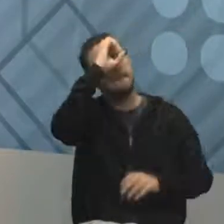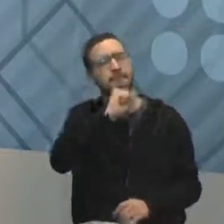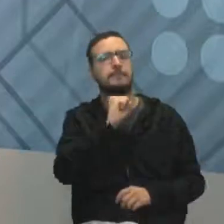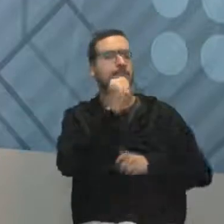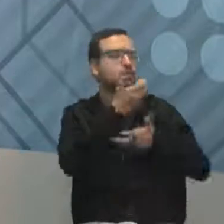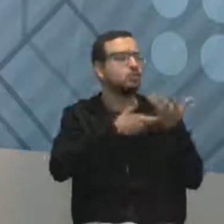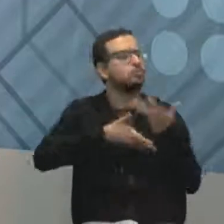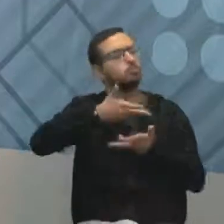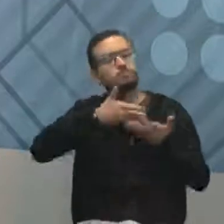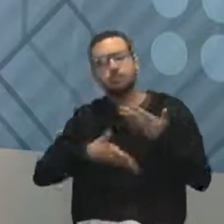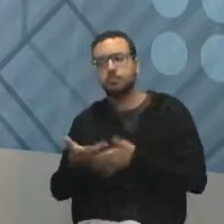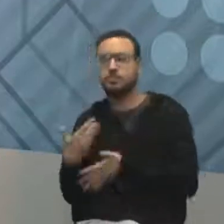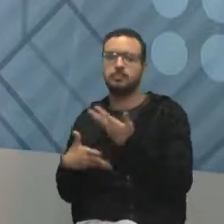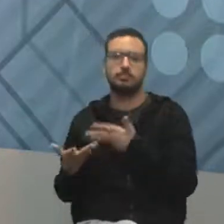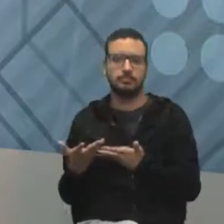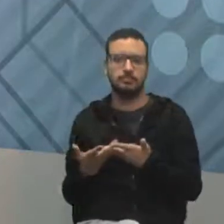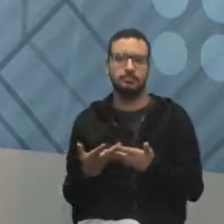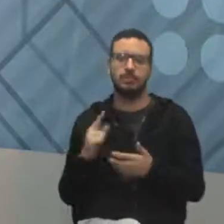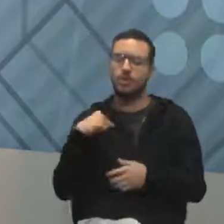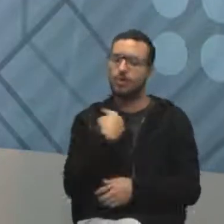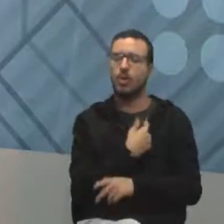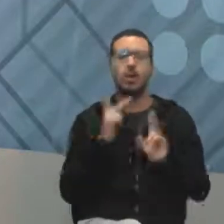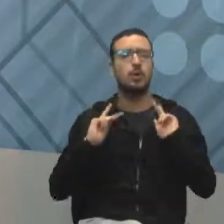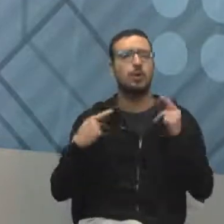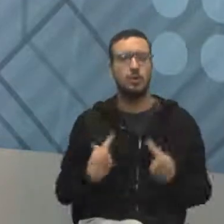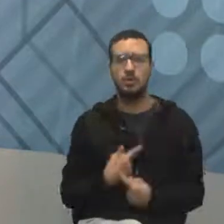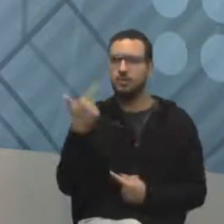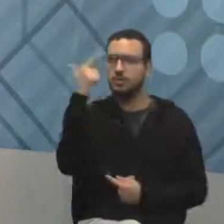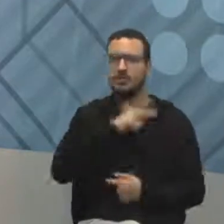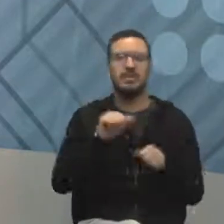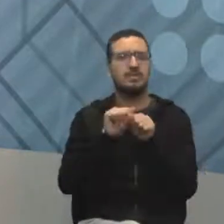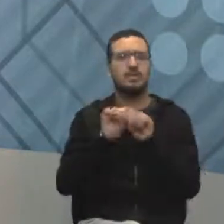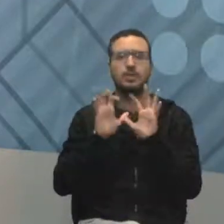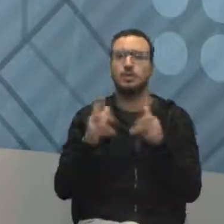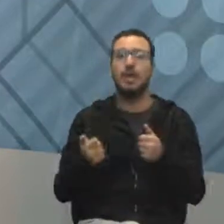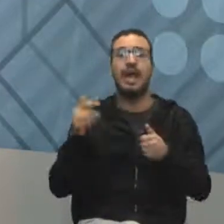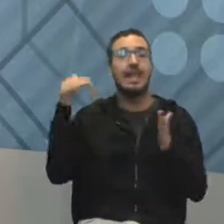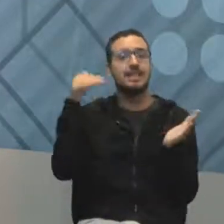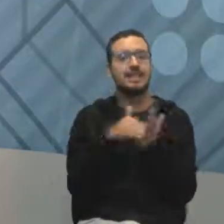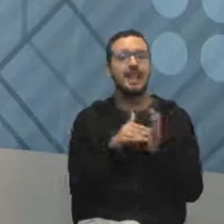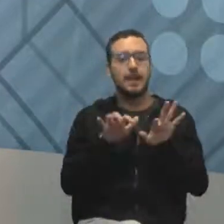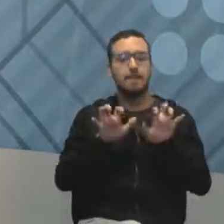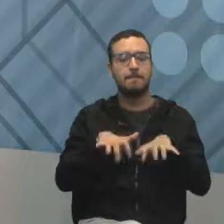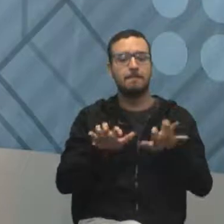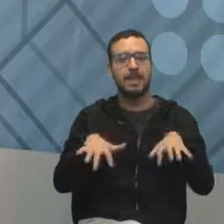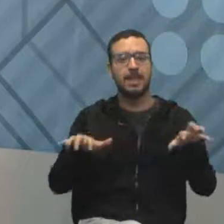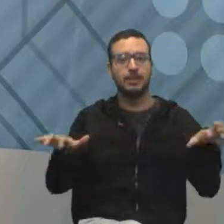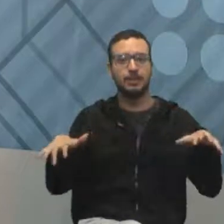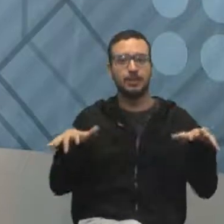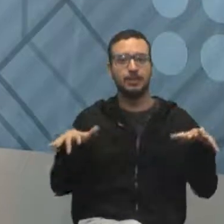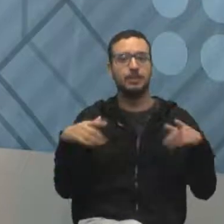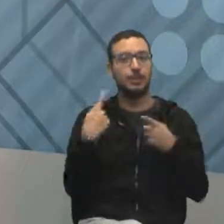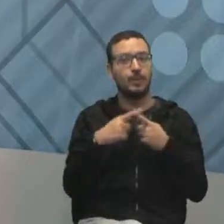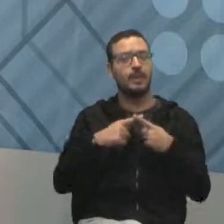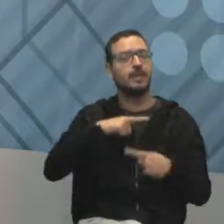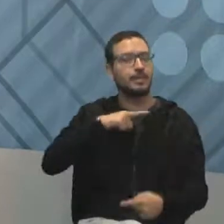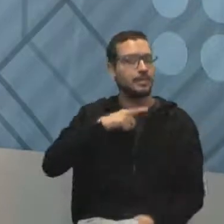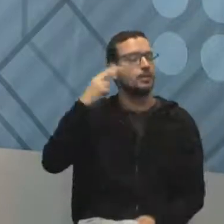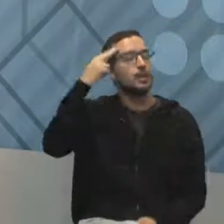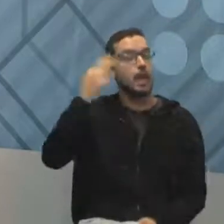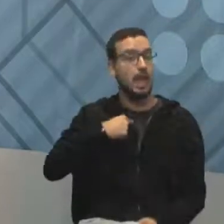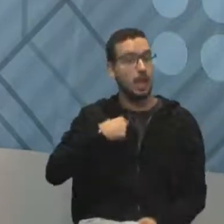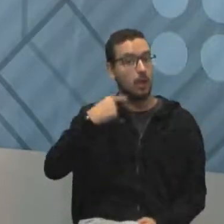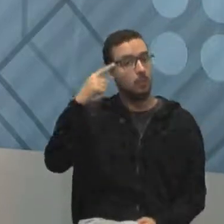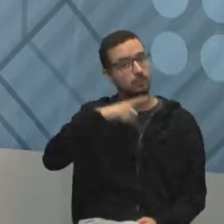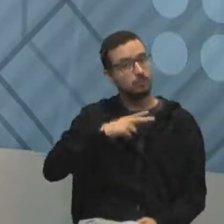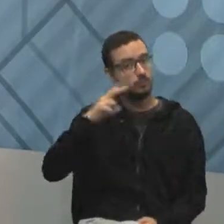Basta querer. Nós somos humanos e a gente consegue até aprender a tocar piano. Estou falando isso porque eu tenho um sonho de aprender a tocar piano